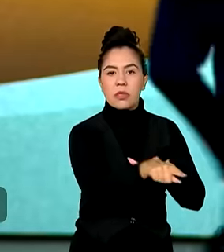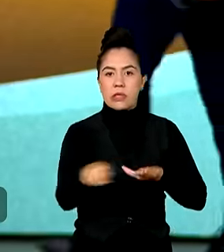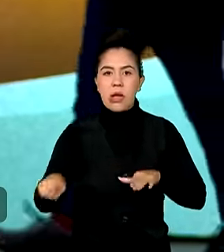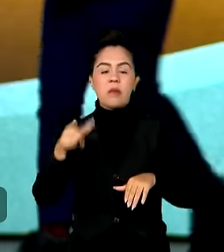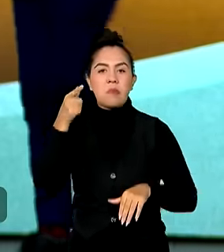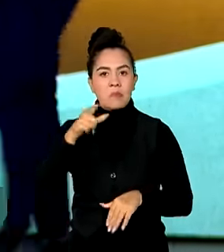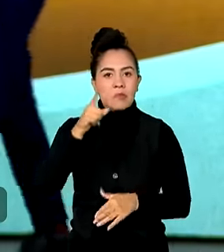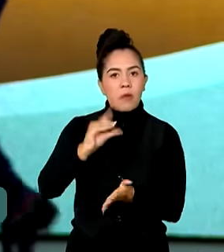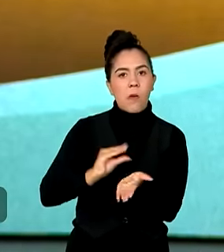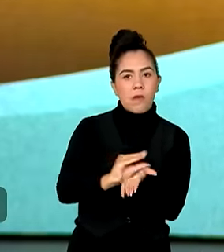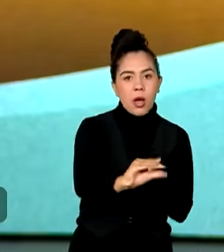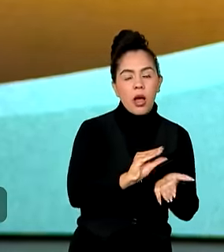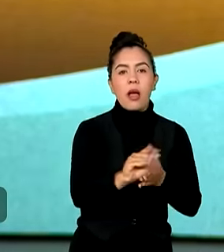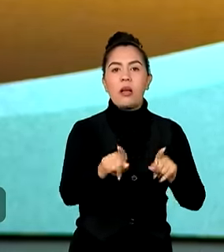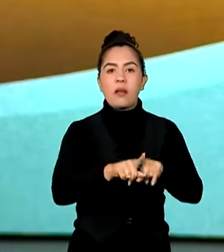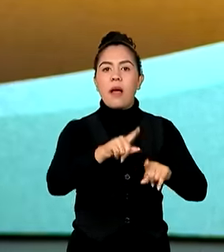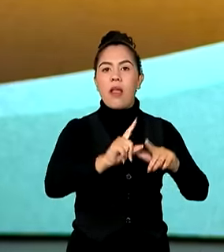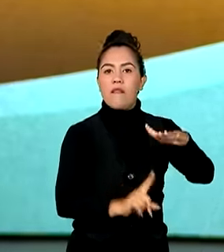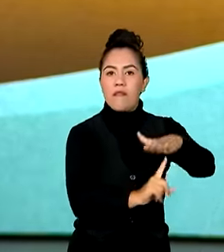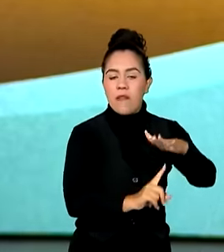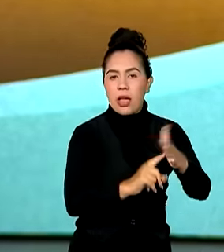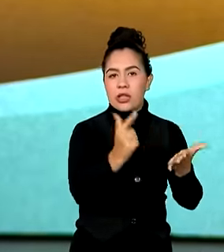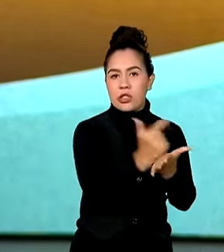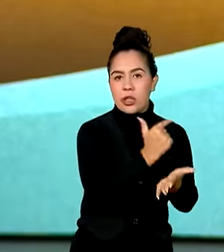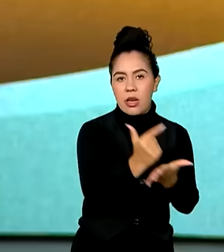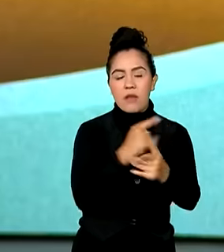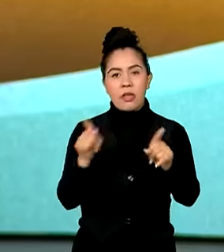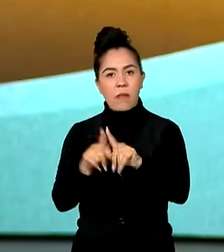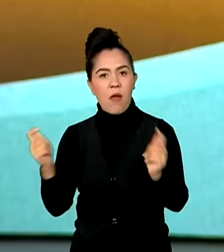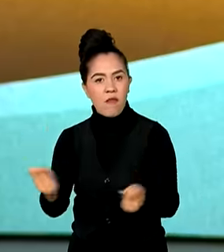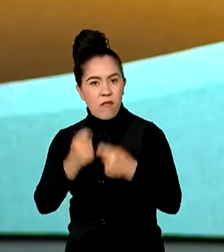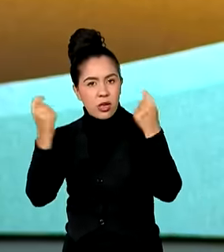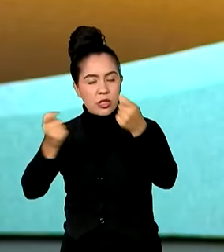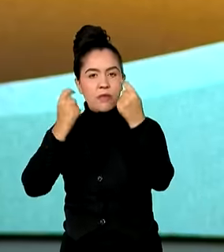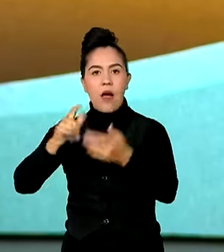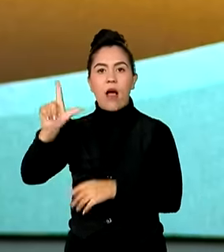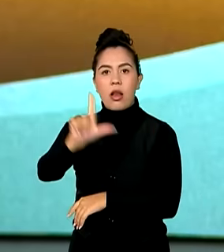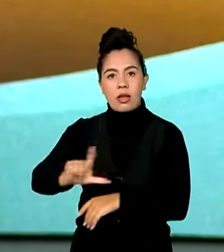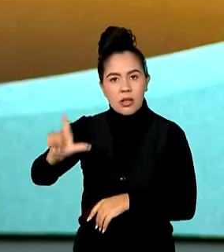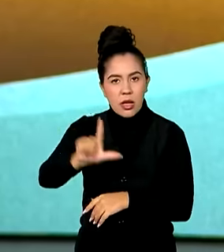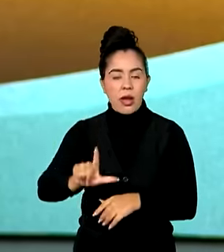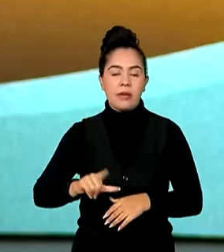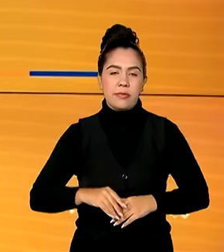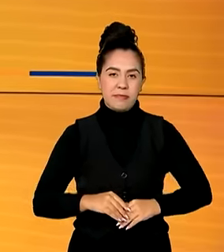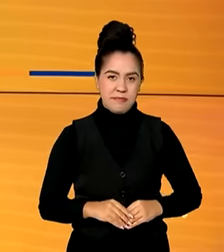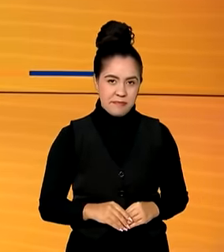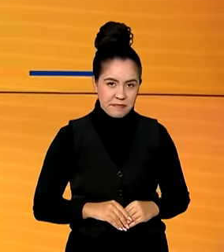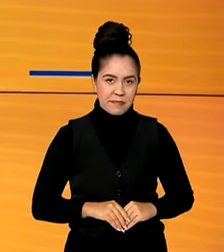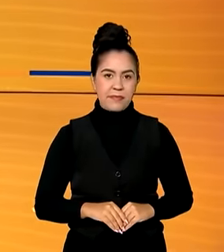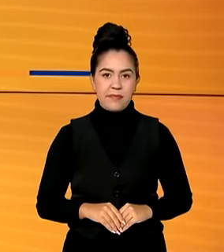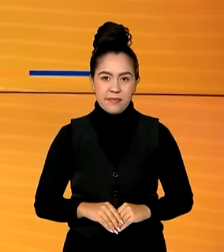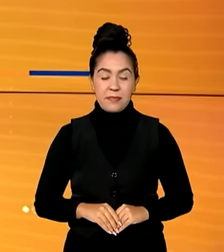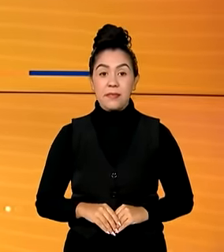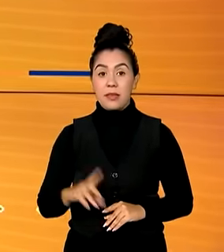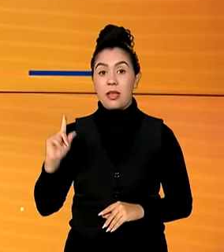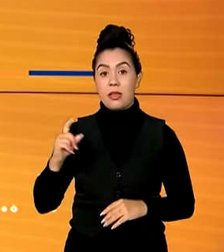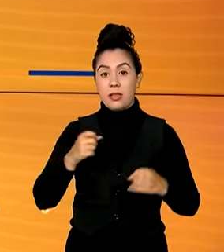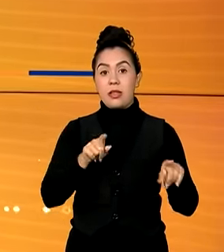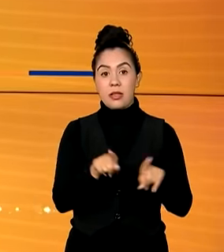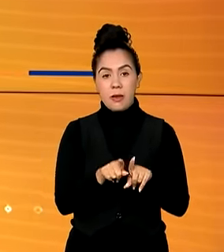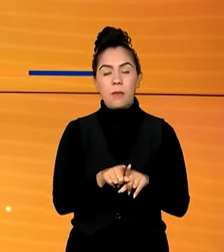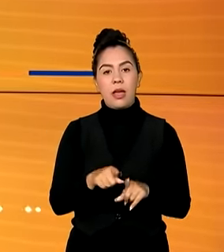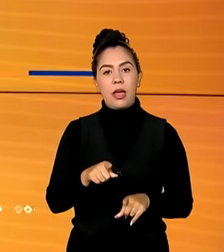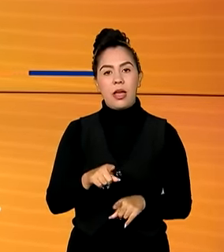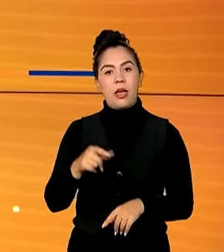de livros, festivais literários, em publicações e preservação do acervo das bibliotecas. Também presente na